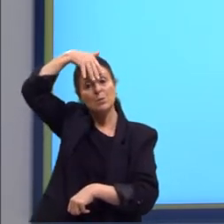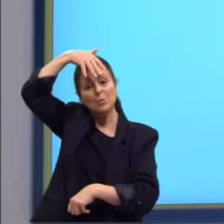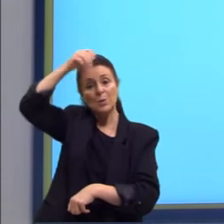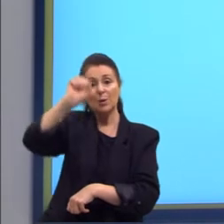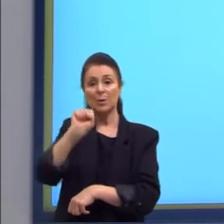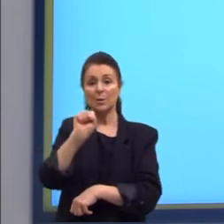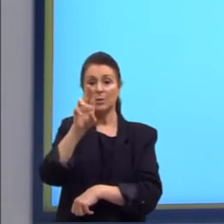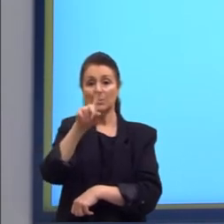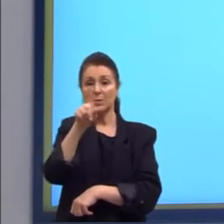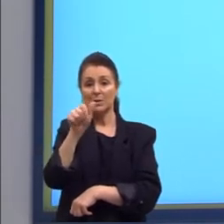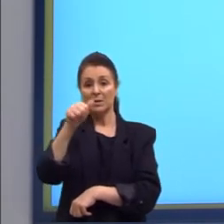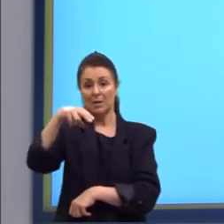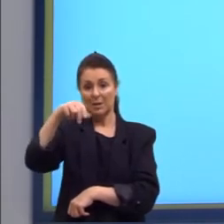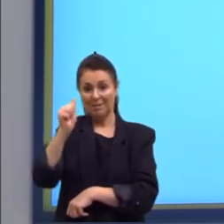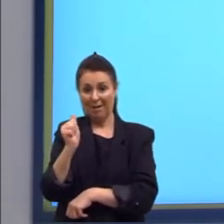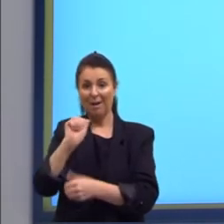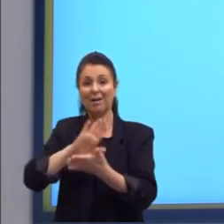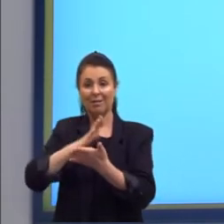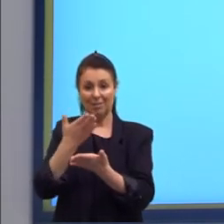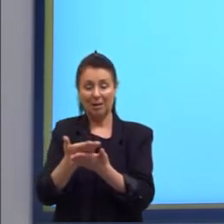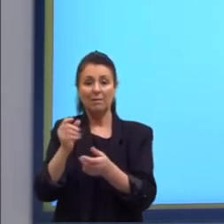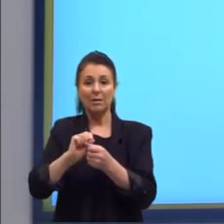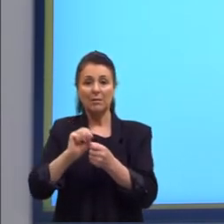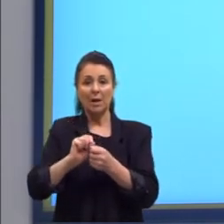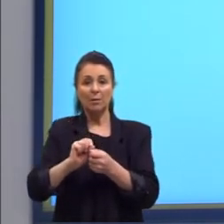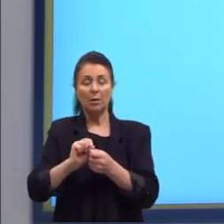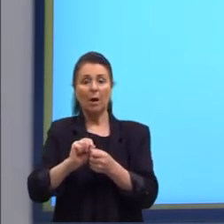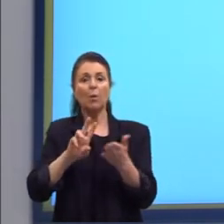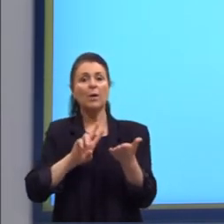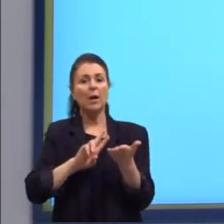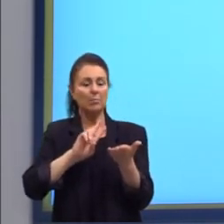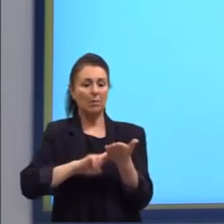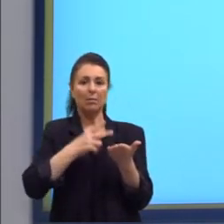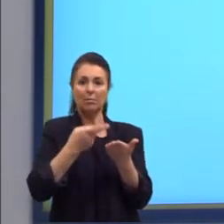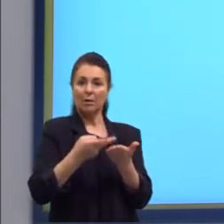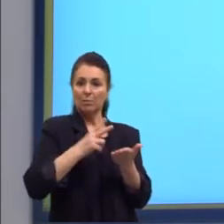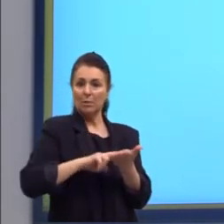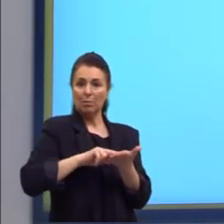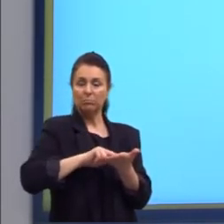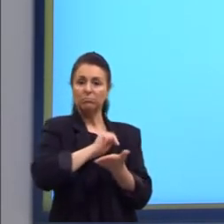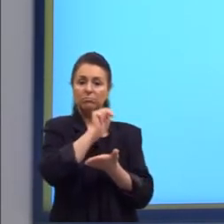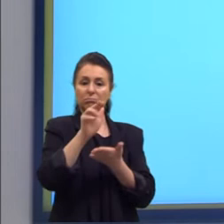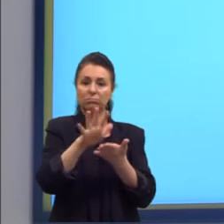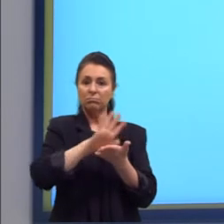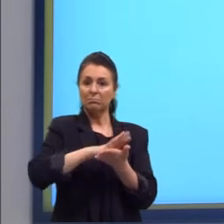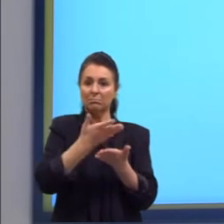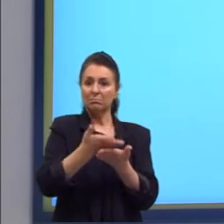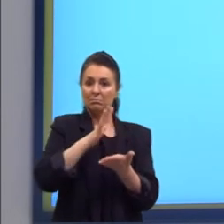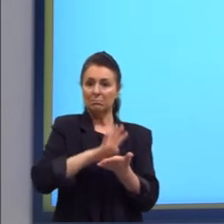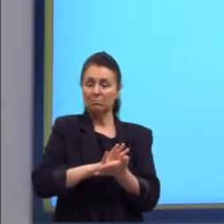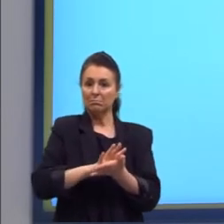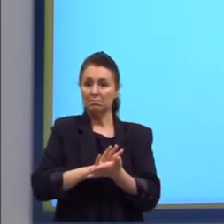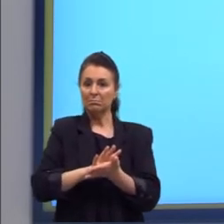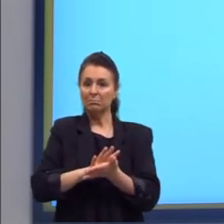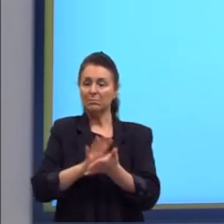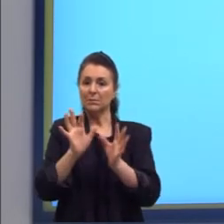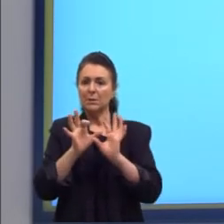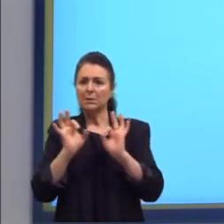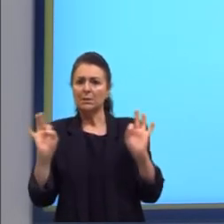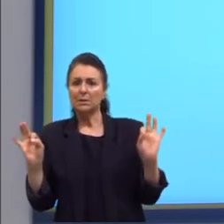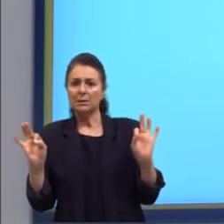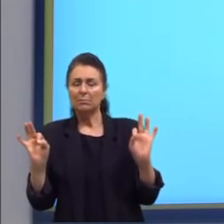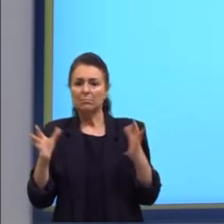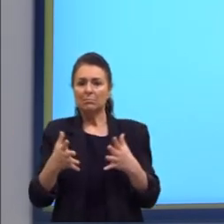cantinho da minha tela é fazer uma tradução de maneira automática, espontânea, ao mesmo tempo.